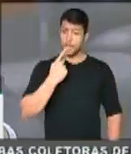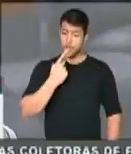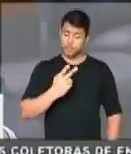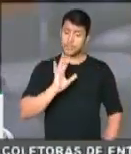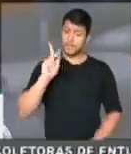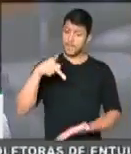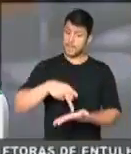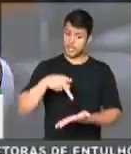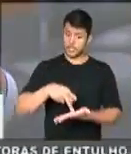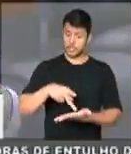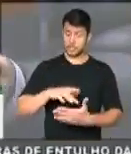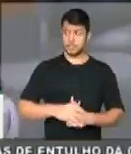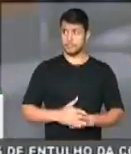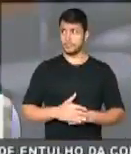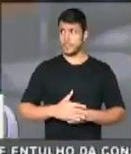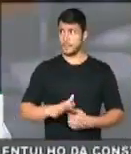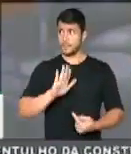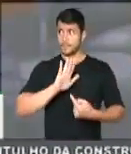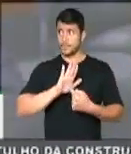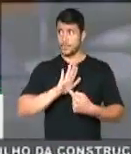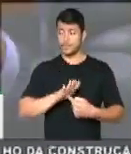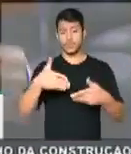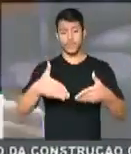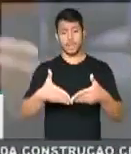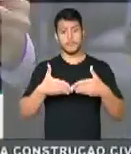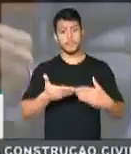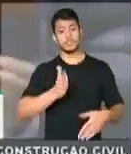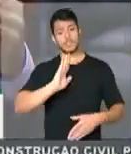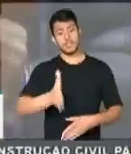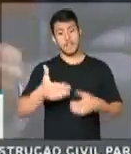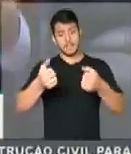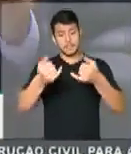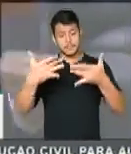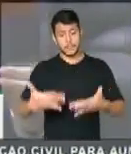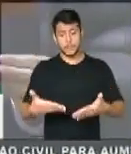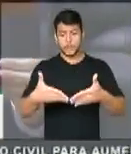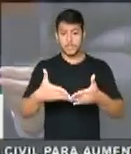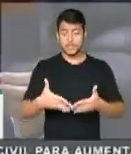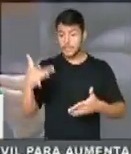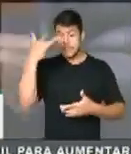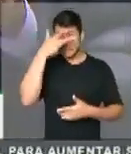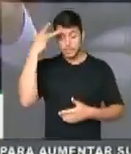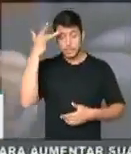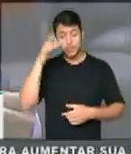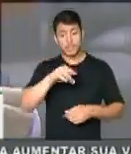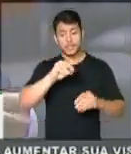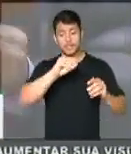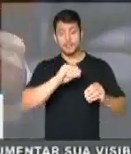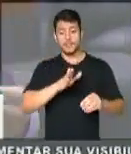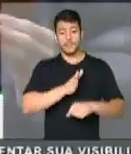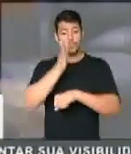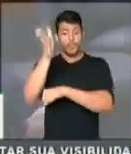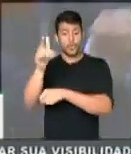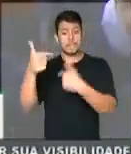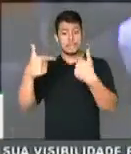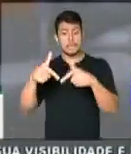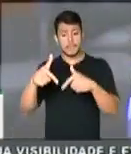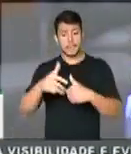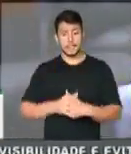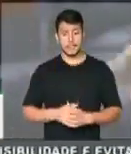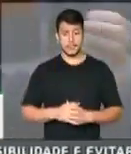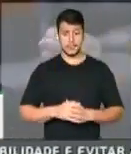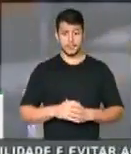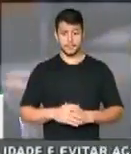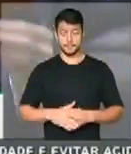Esporte mostra isso, confirma que houve um pedido da família para que levasse. Uma pessoa que estava indo trabalhar, uma pessoa humilde, um jovem negro da